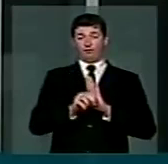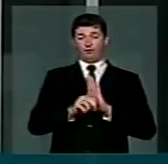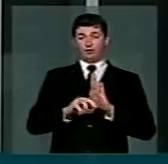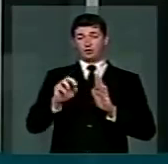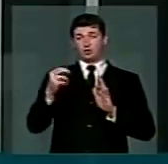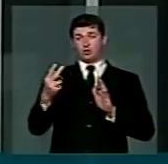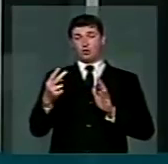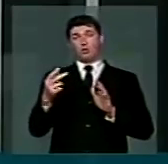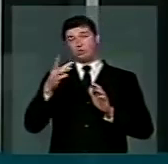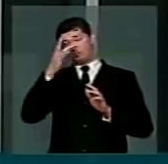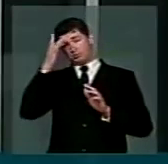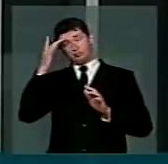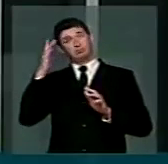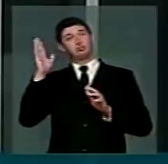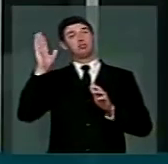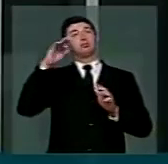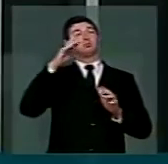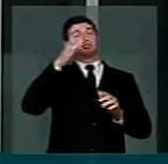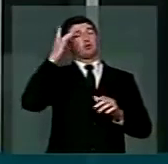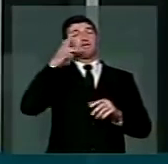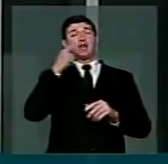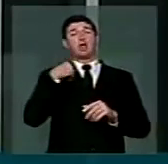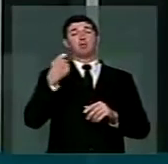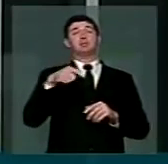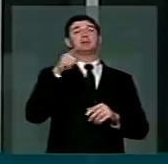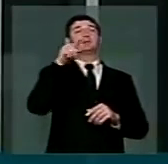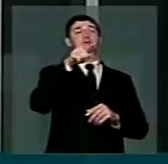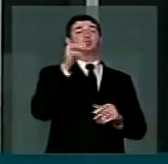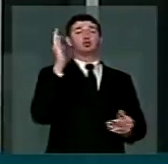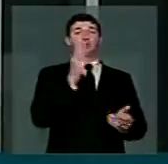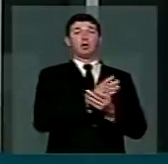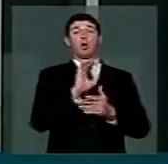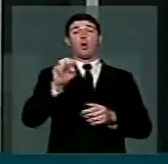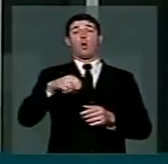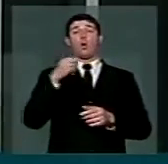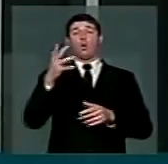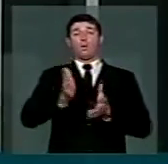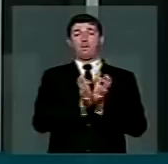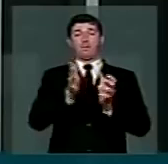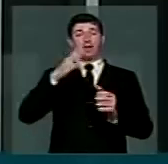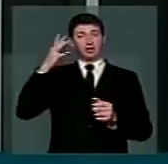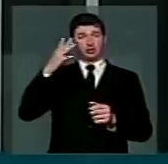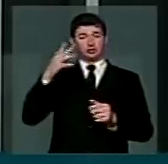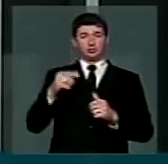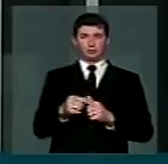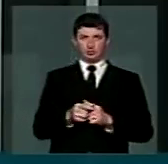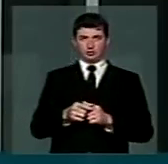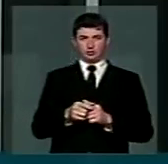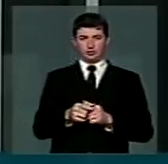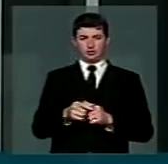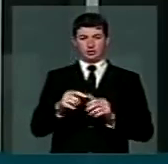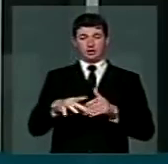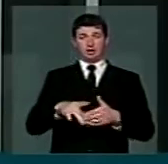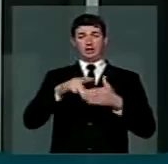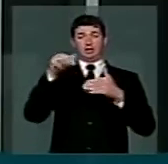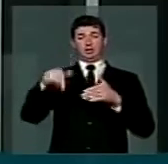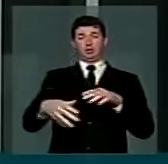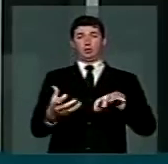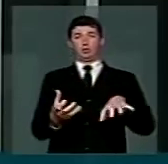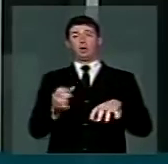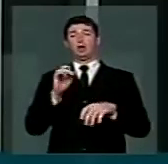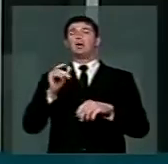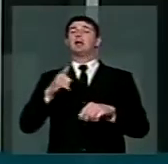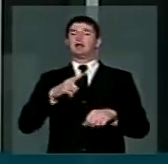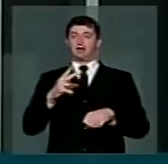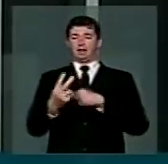provocação de qualquer de seus membros ou de partido político representado no Congresso Nacional, assegurada ampla